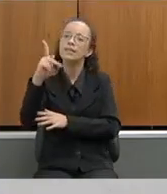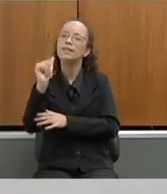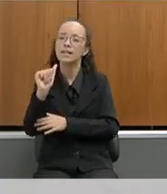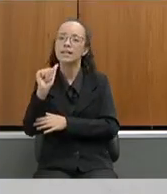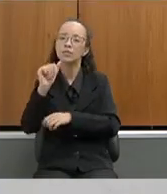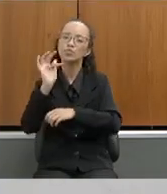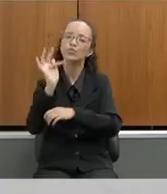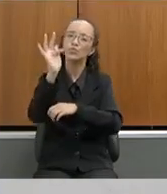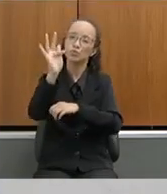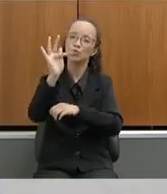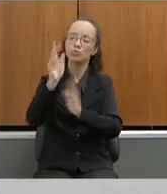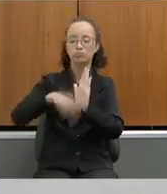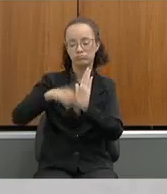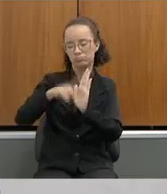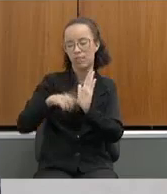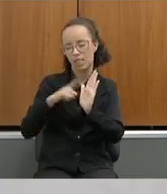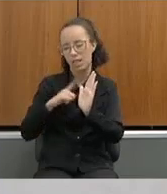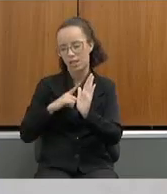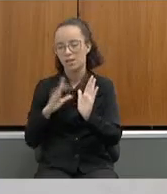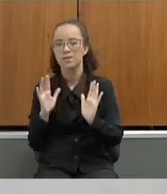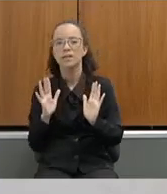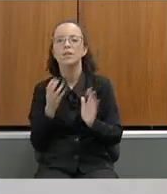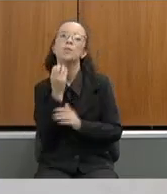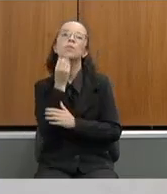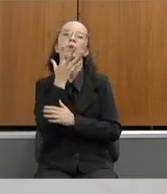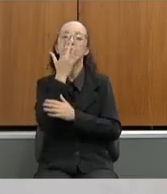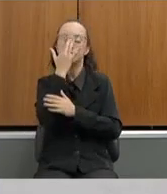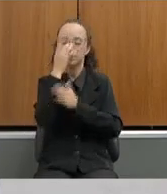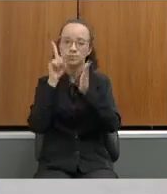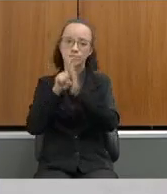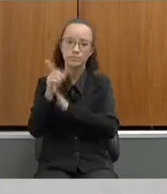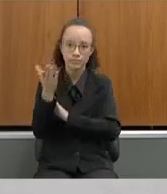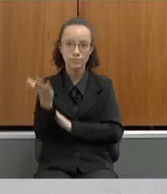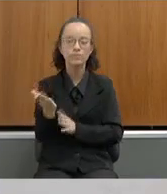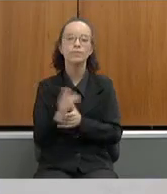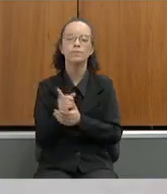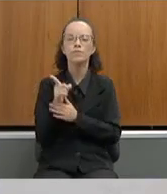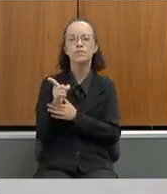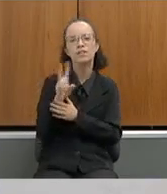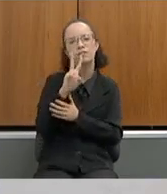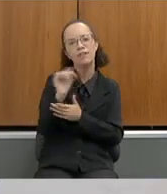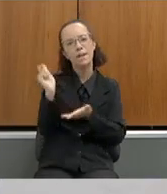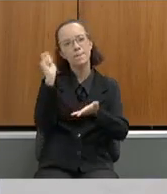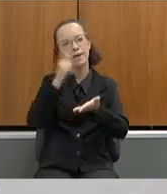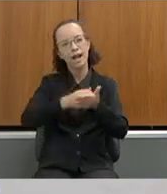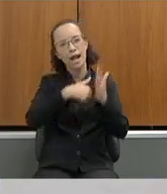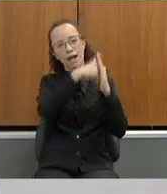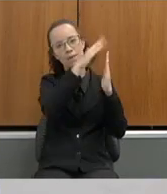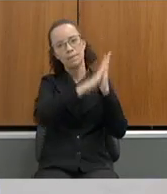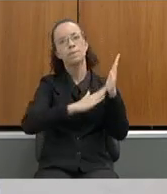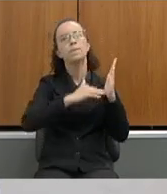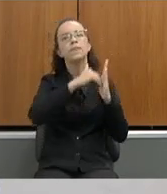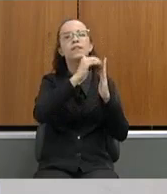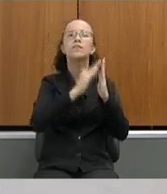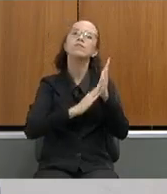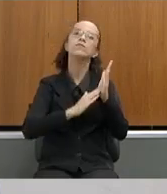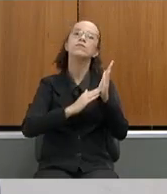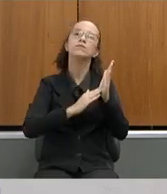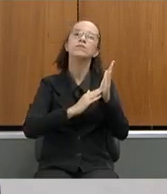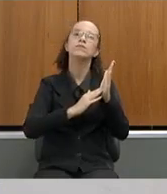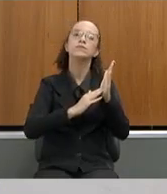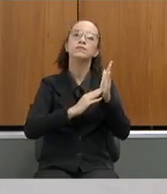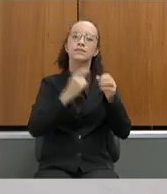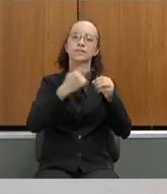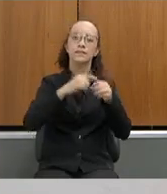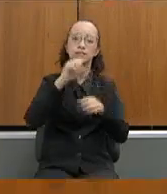magistralmente bem. E perguntar o seguinte, você ainda vai pagar a pintura do Idalino Ribeira em Salinas